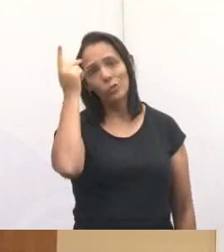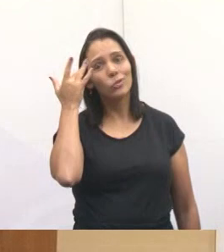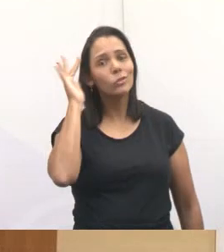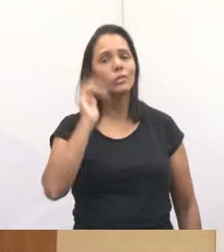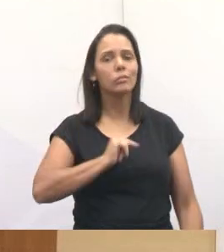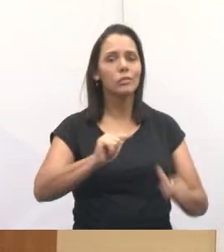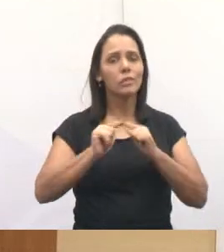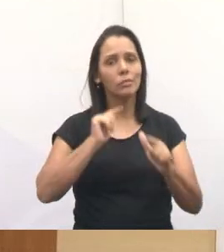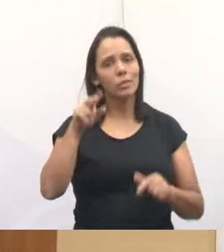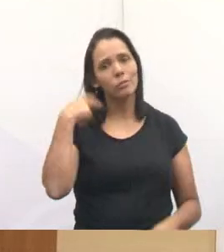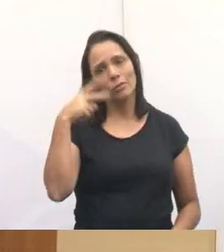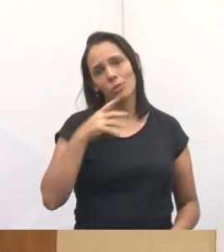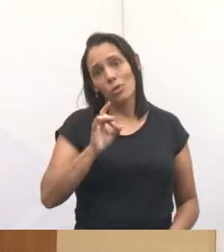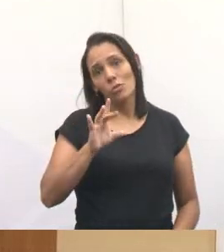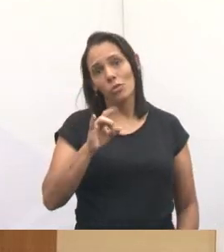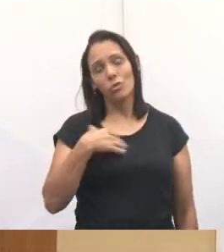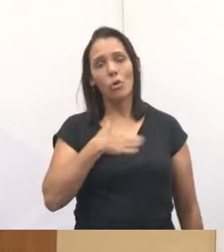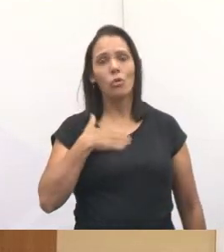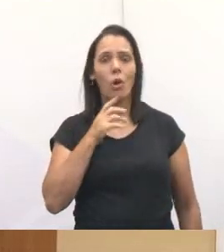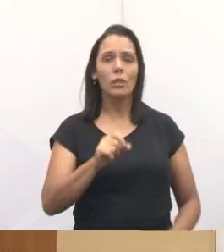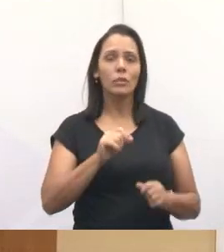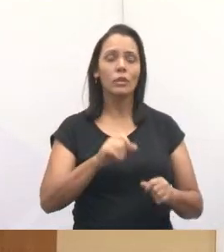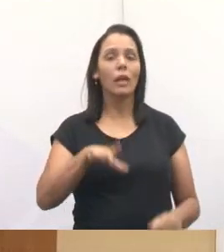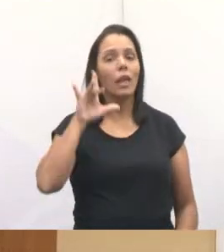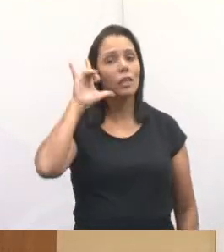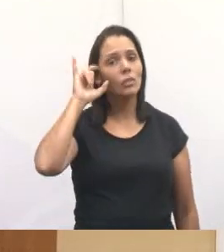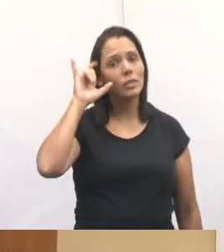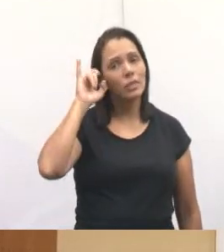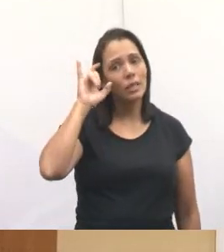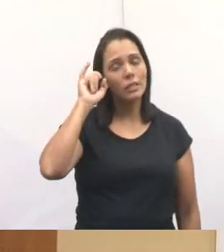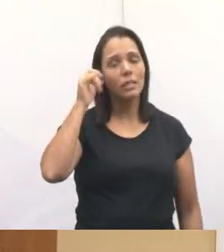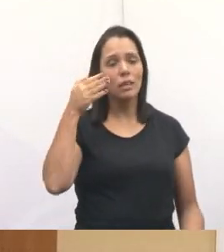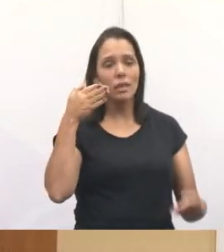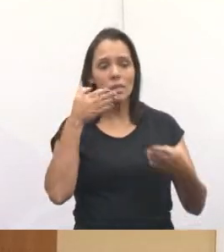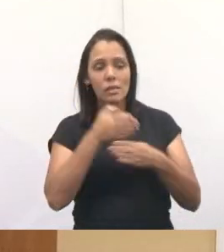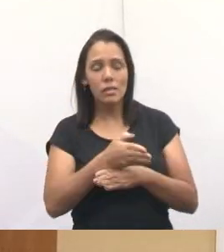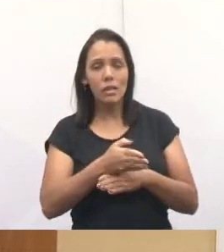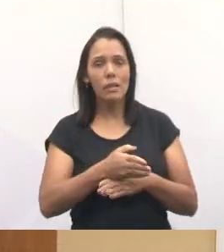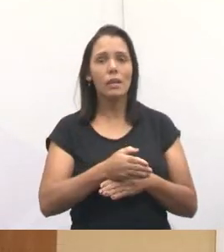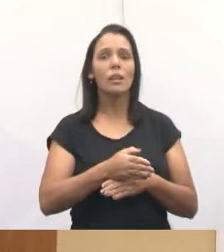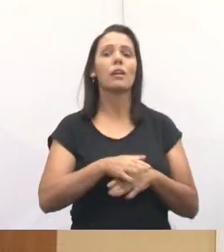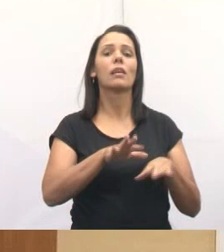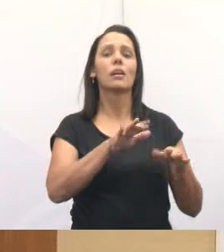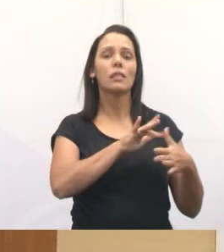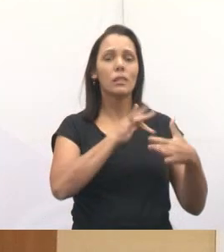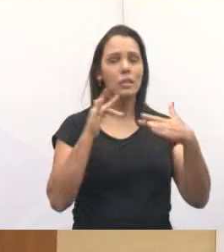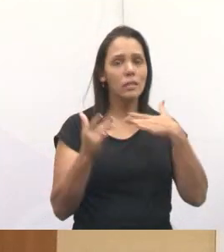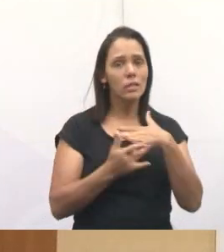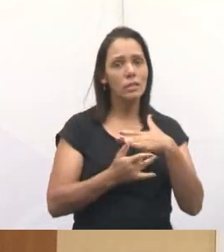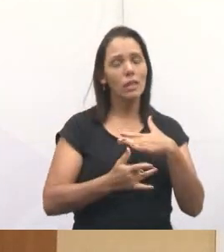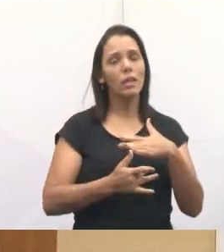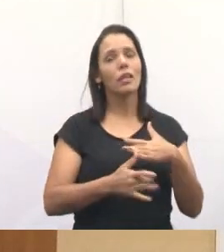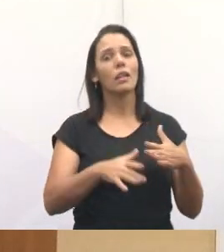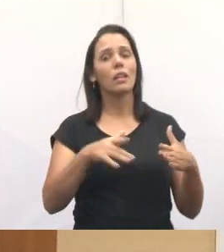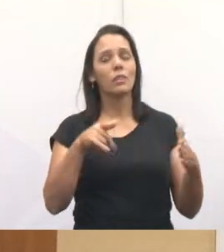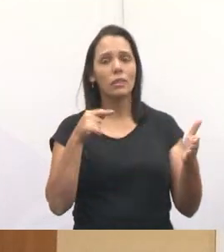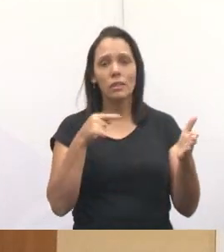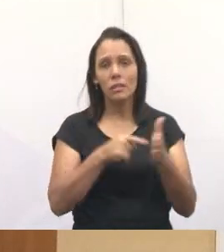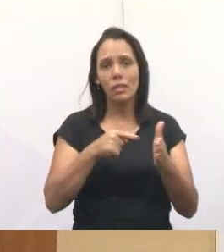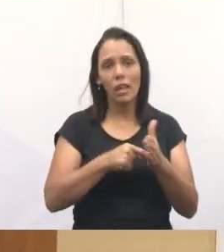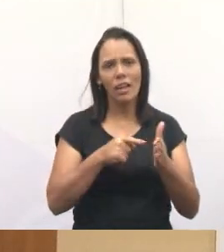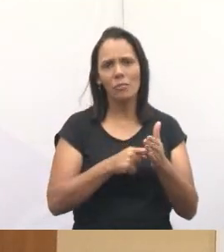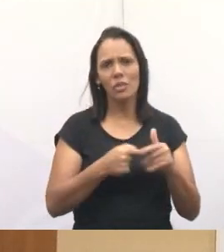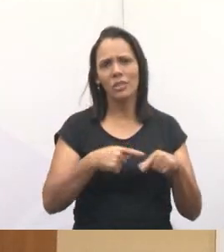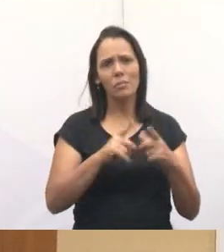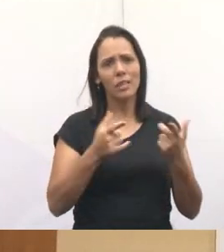O prazer dela é entrar no Instagram, de algumas, né? Entrar no Instagram, entrar nas redes sociais, ir lá e dar pitaco naquilo que ela nem